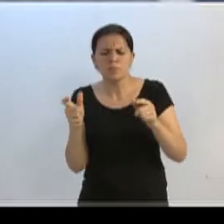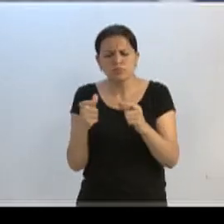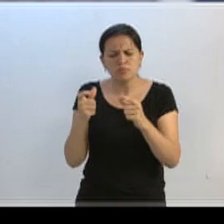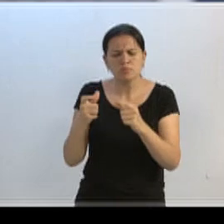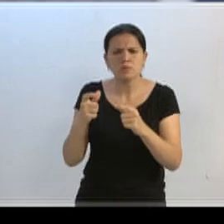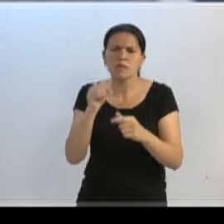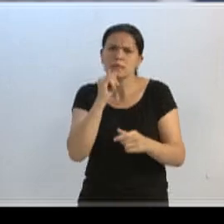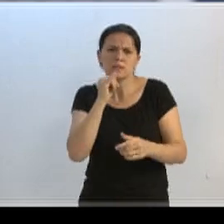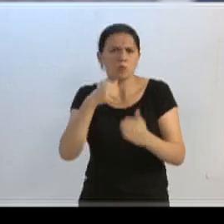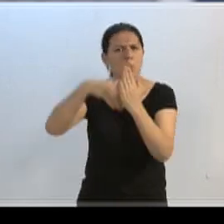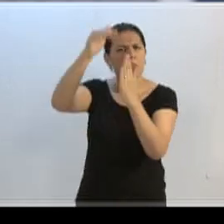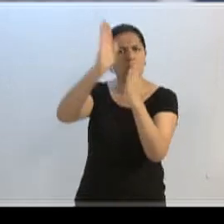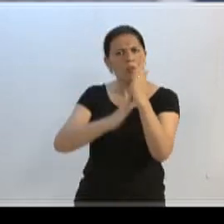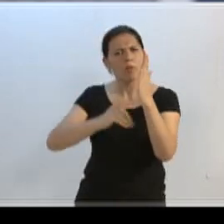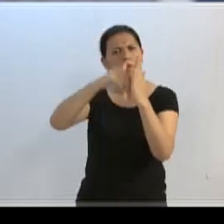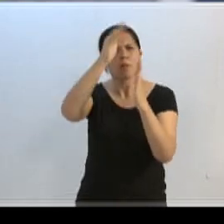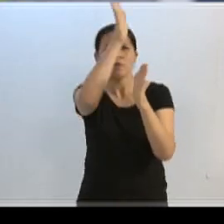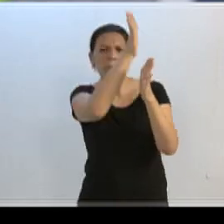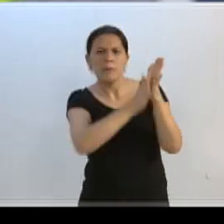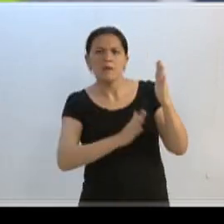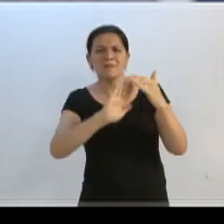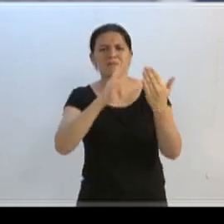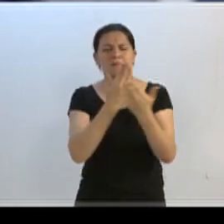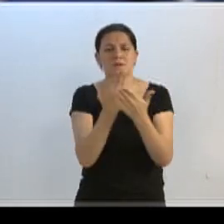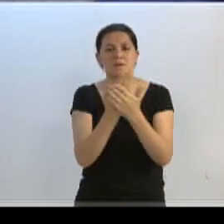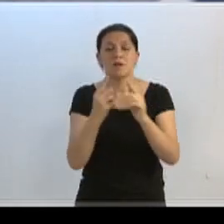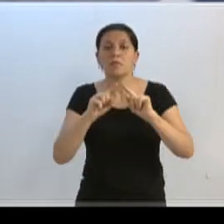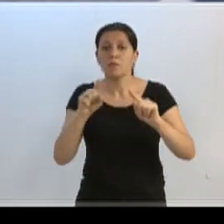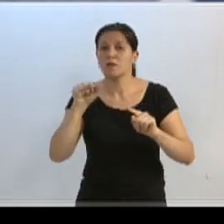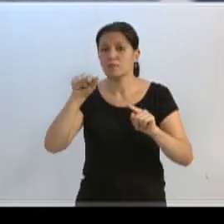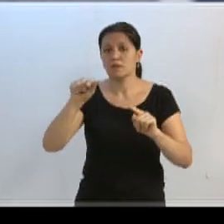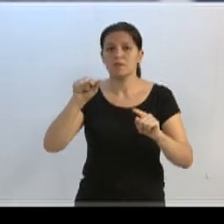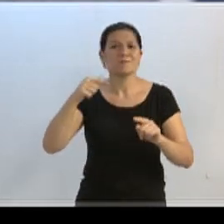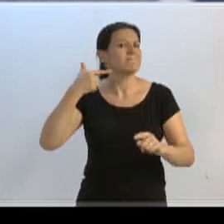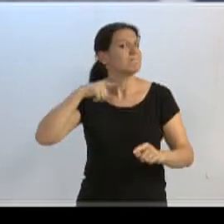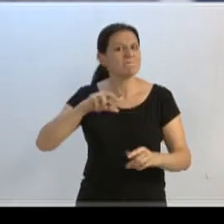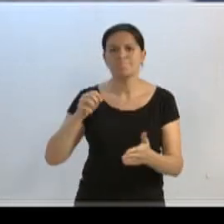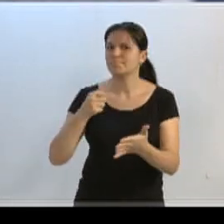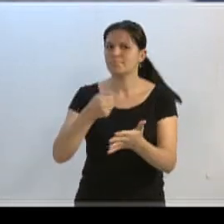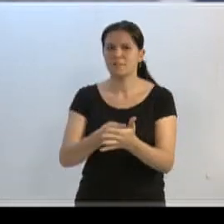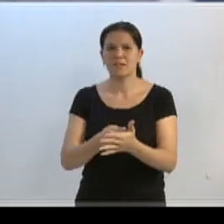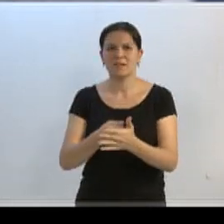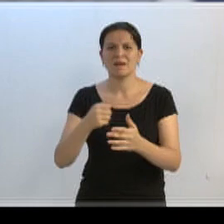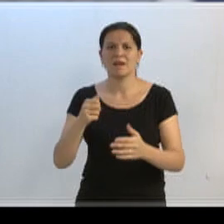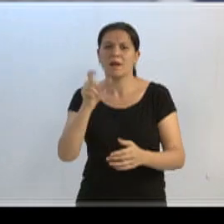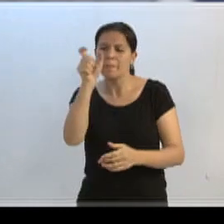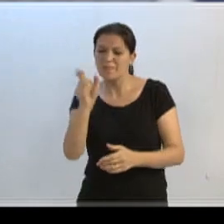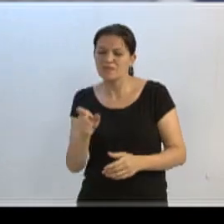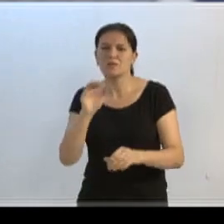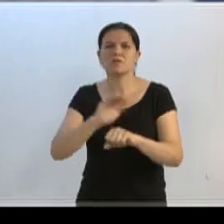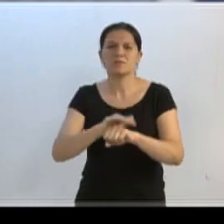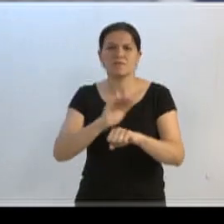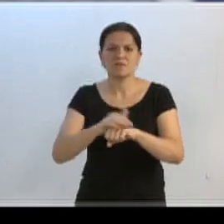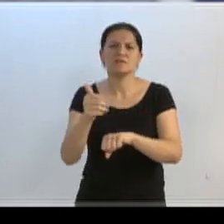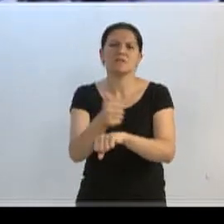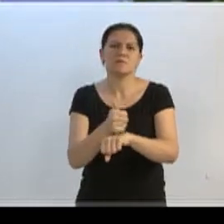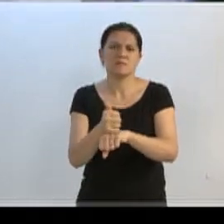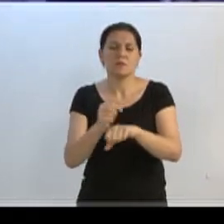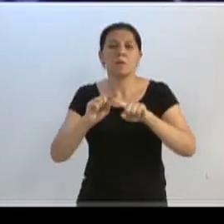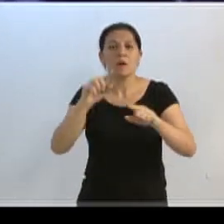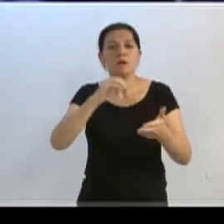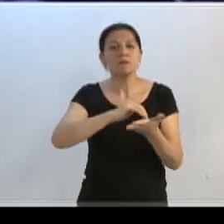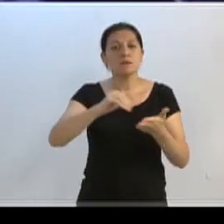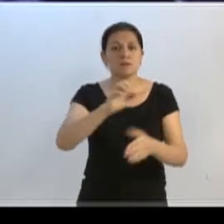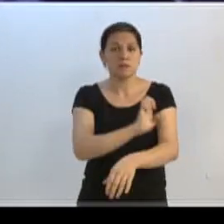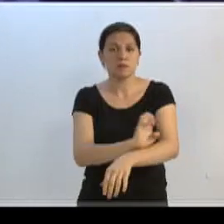comprar tinta para pintar a parede da escola. Só que com ele, ele não consegue pagar a mão de obra. Agora, recebeu da Secretaria de Educação,